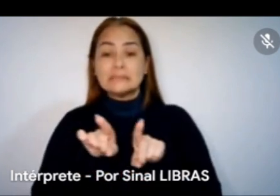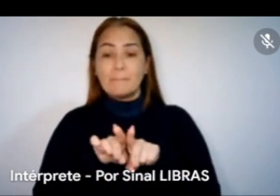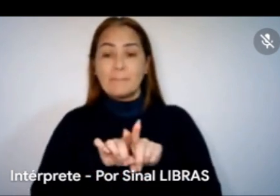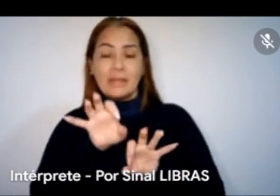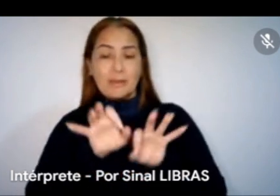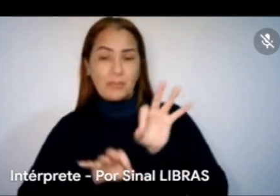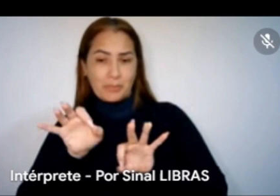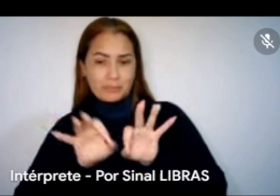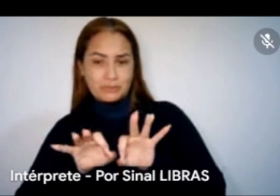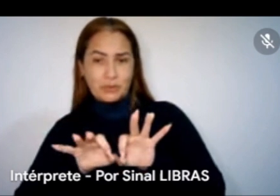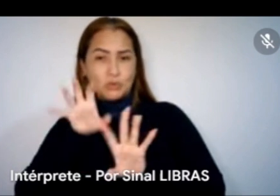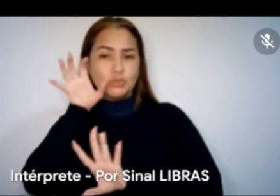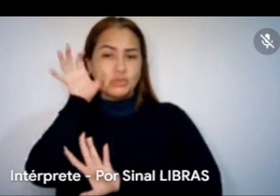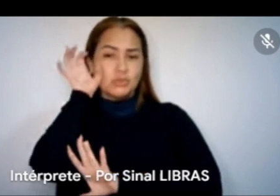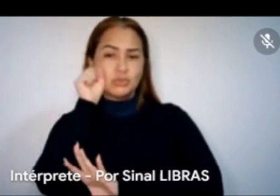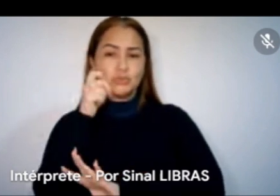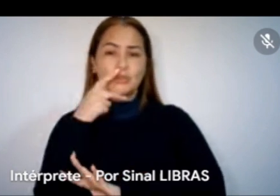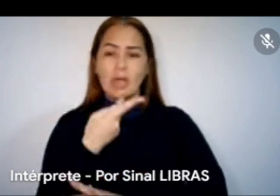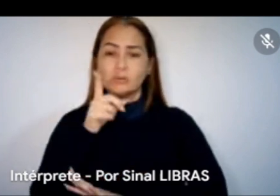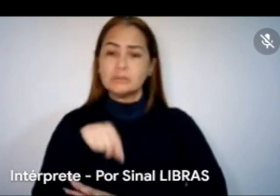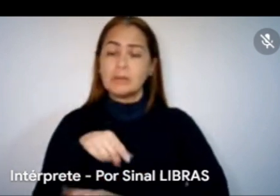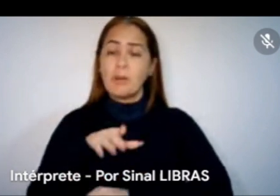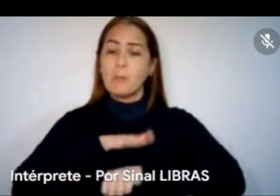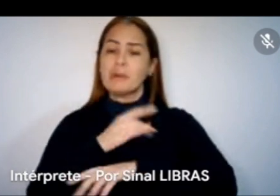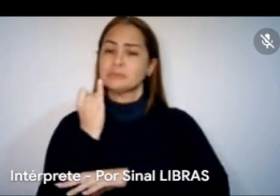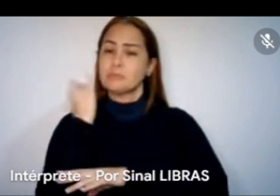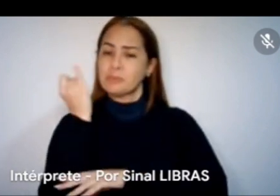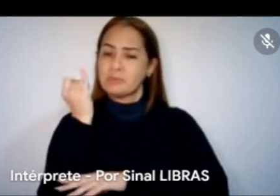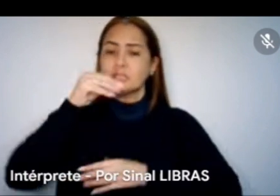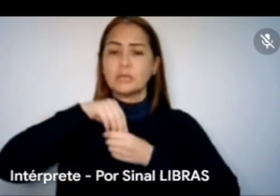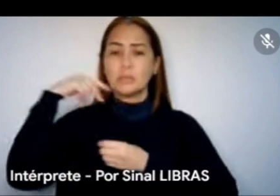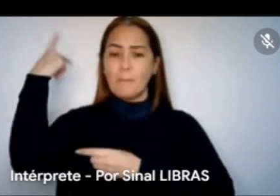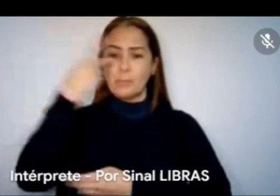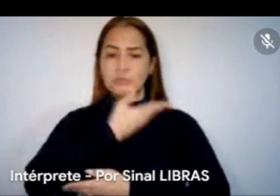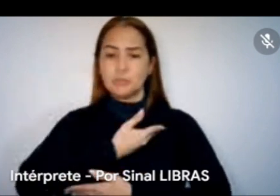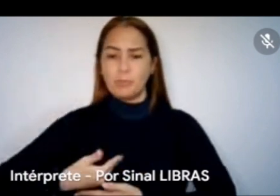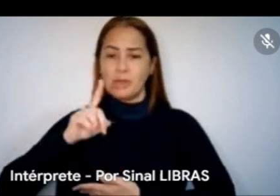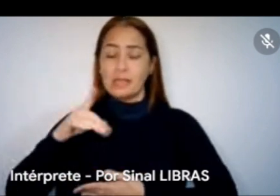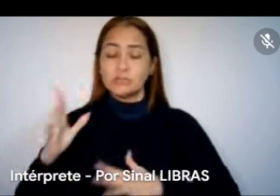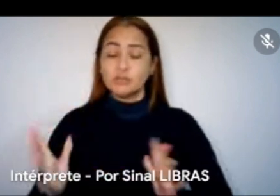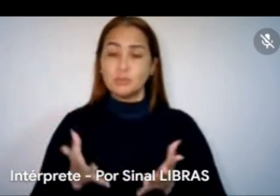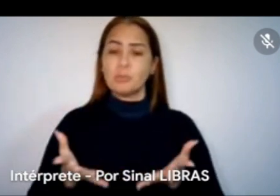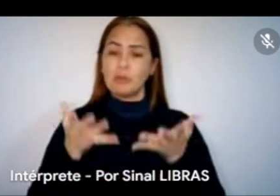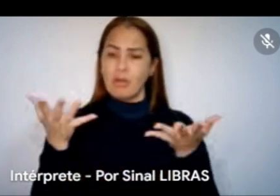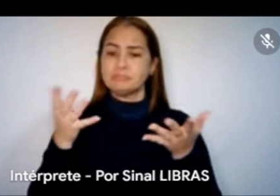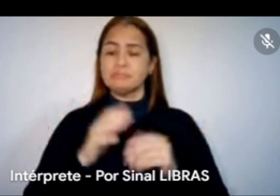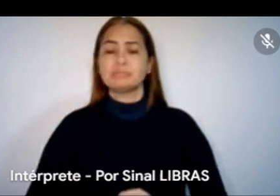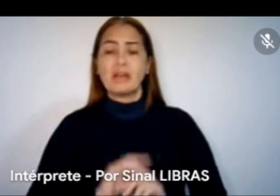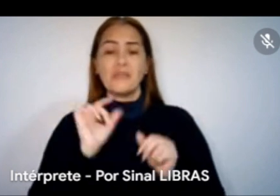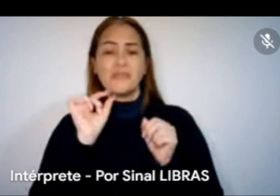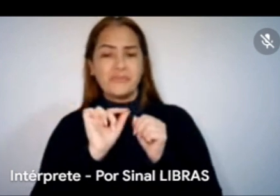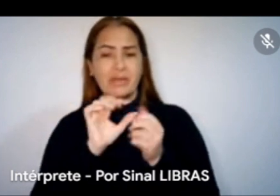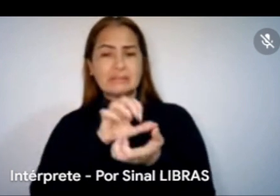álbuns, acho que isso que é um ponto importante dentro da política pública, estimular a produção artística, a gravação